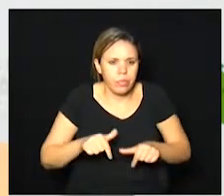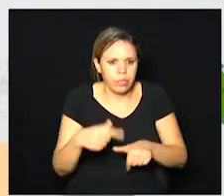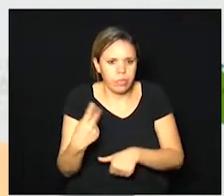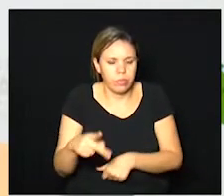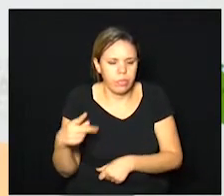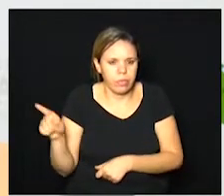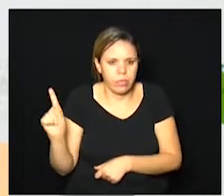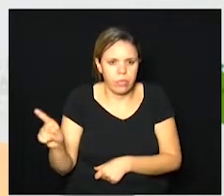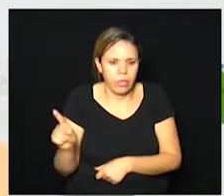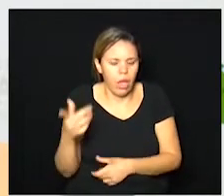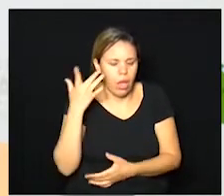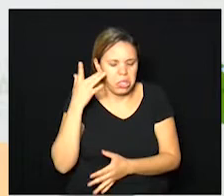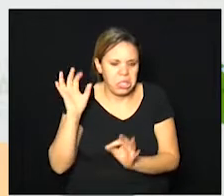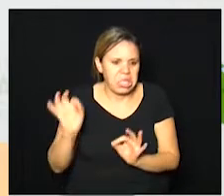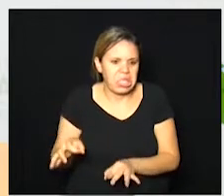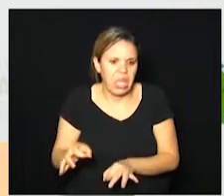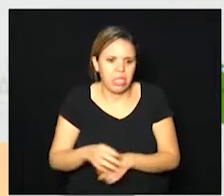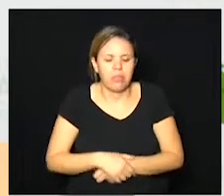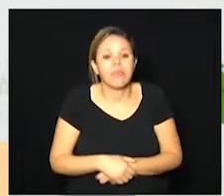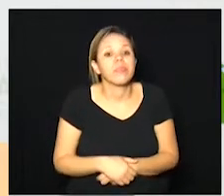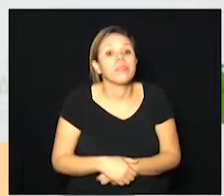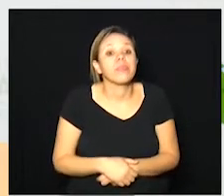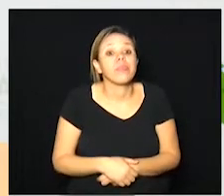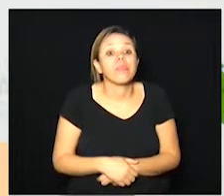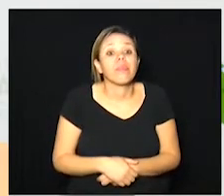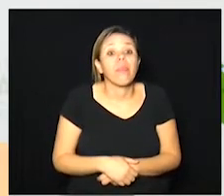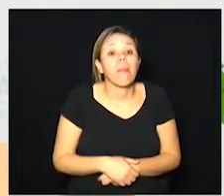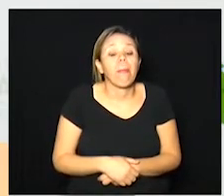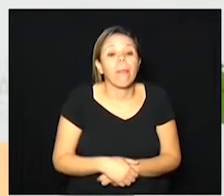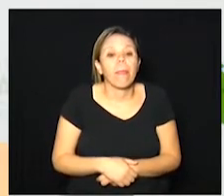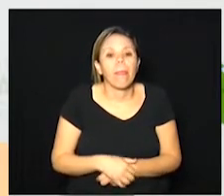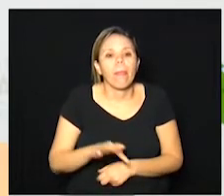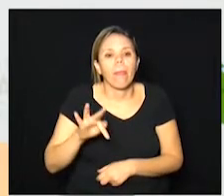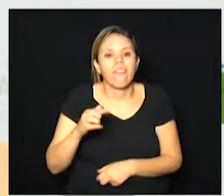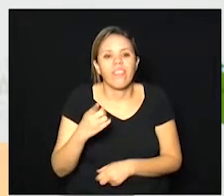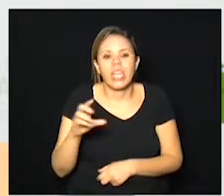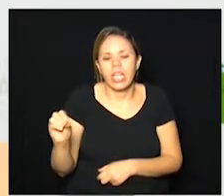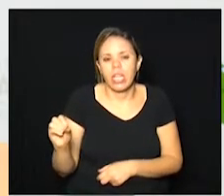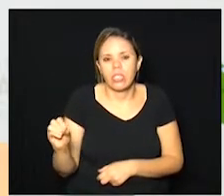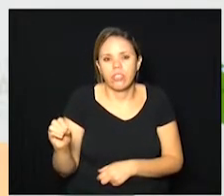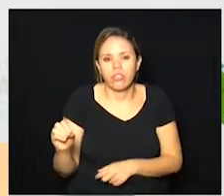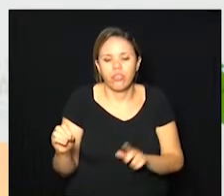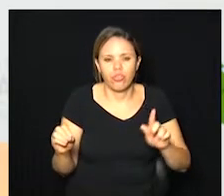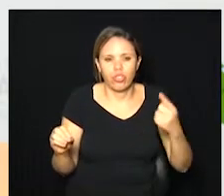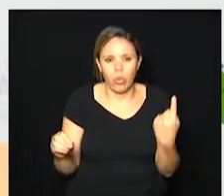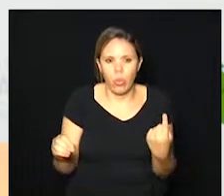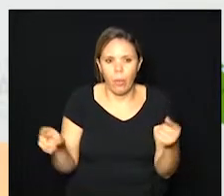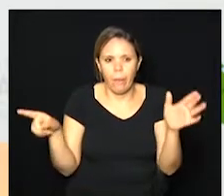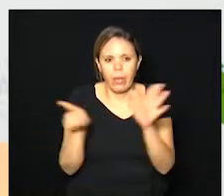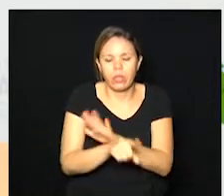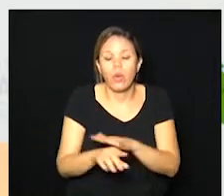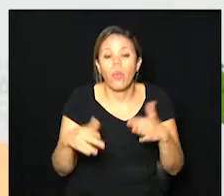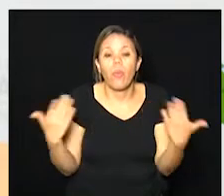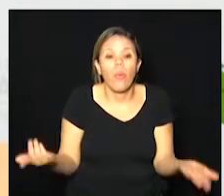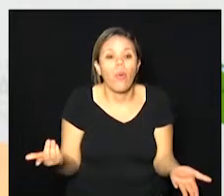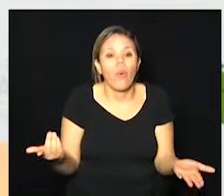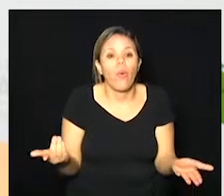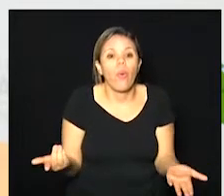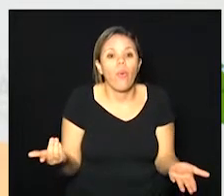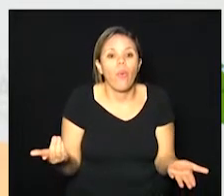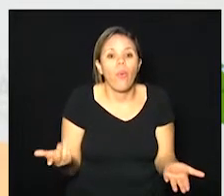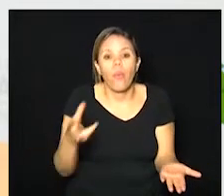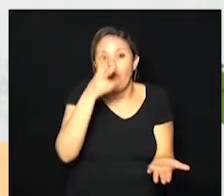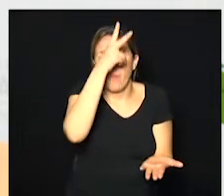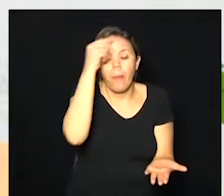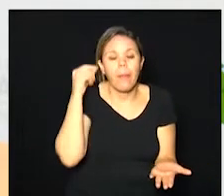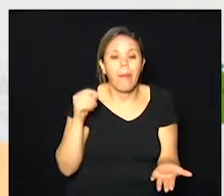que julgar procedente prefeito Fernando Evans ele é do G1 ele pergunta o seguinte qual a posição do prefeito sobre